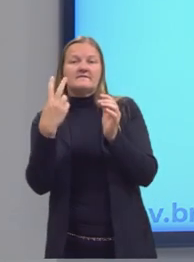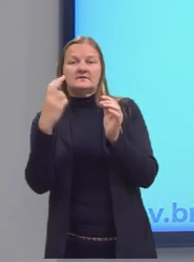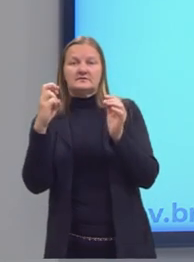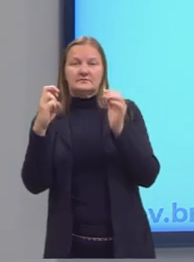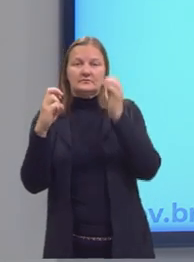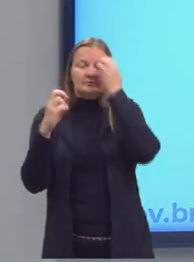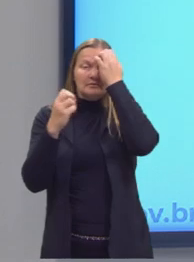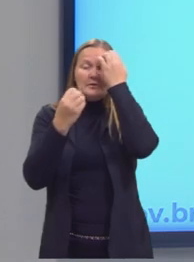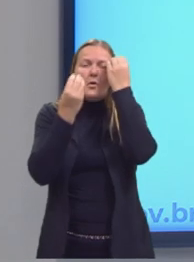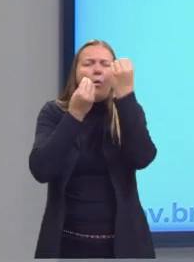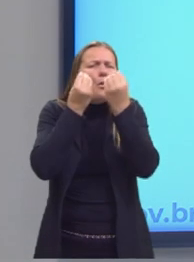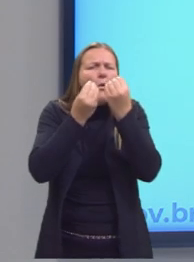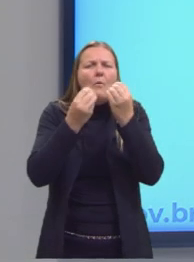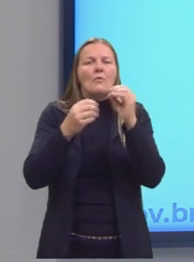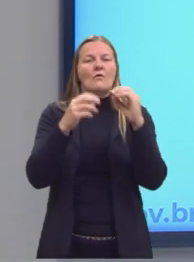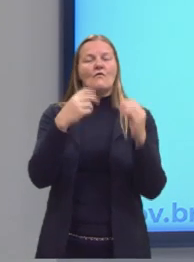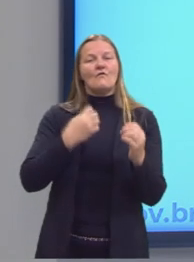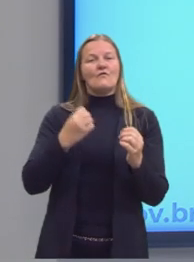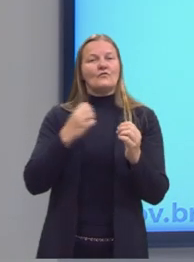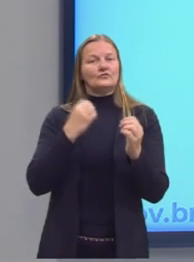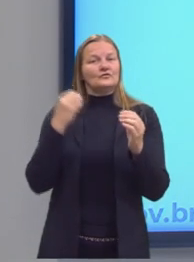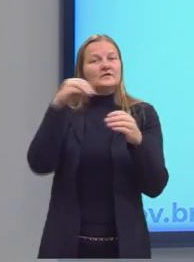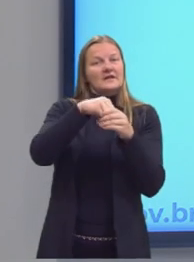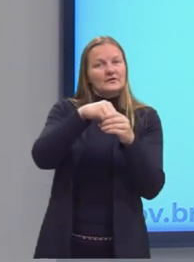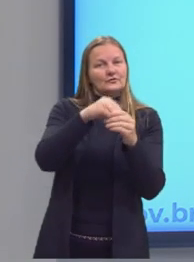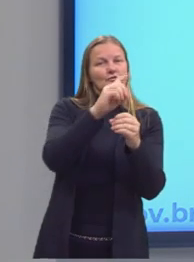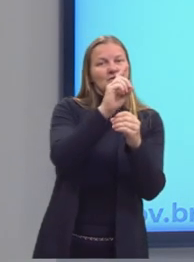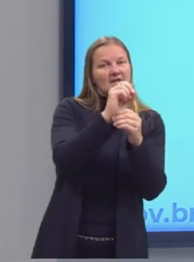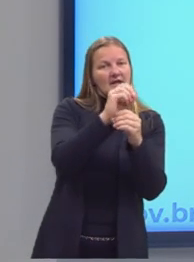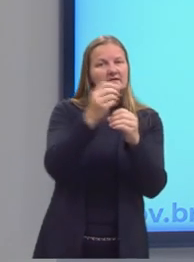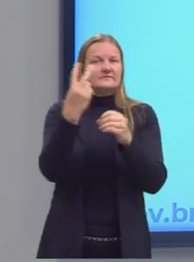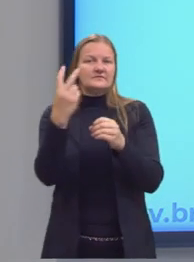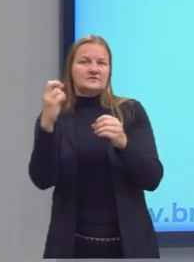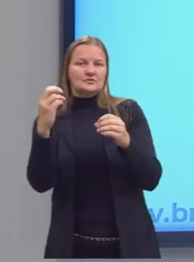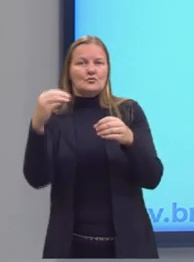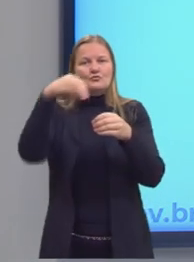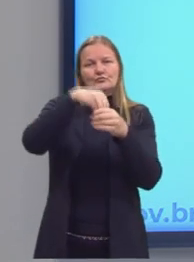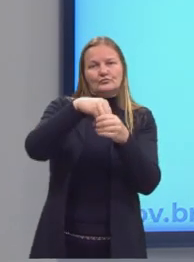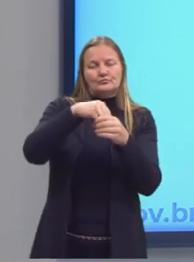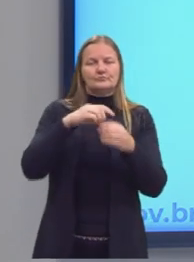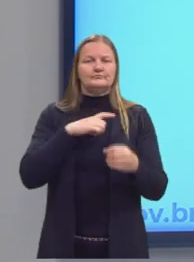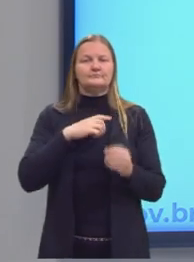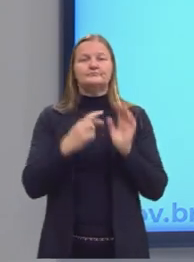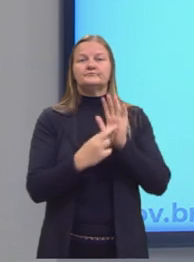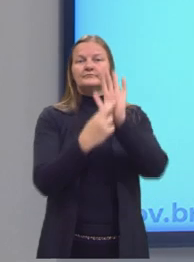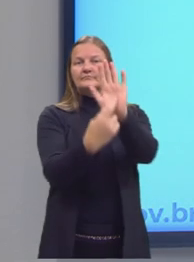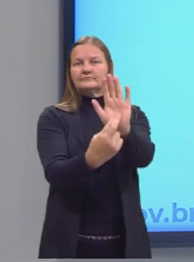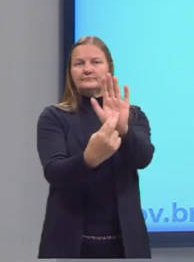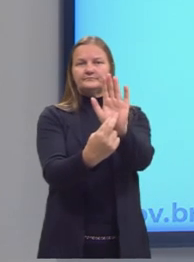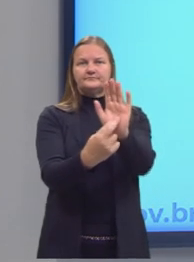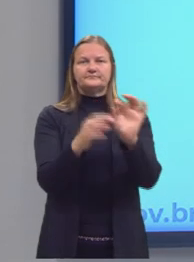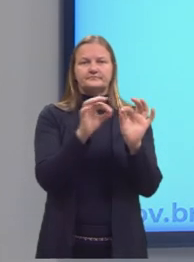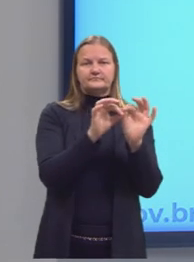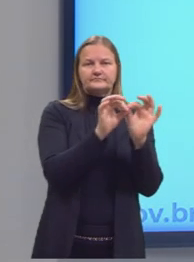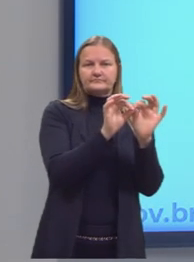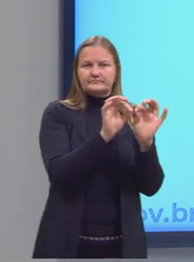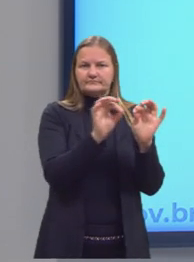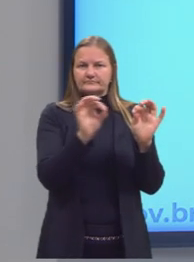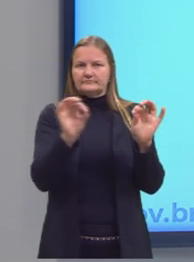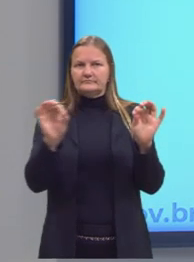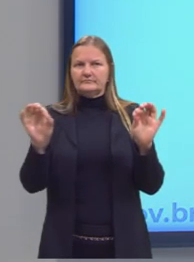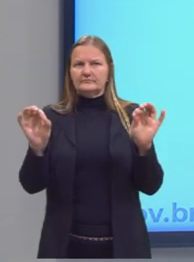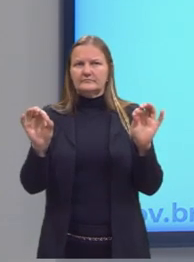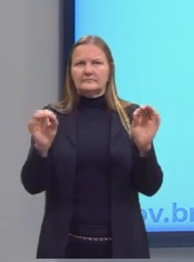a inclusão desses dois valores na contagem. Aqui nós temos a representação na reta numérica. Então,